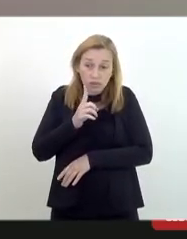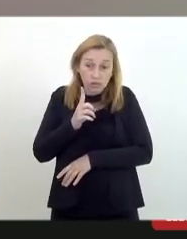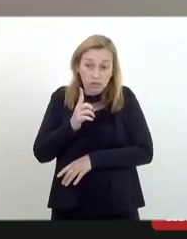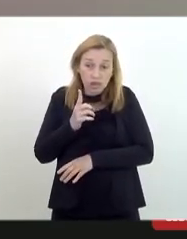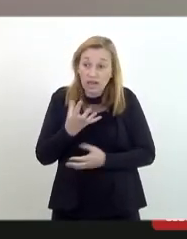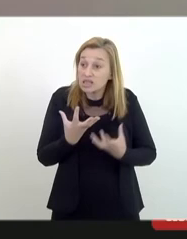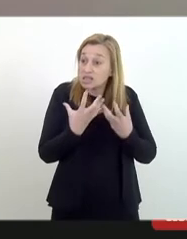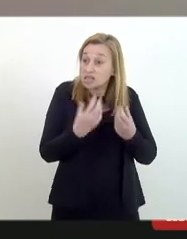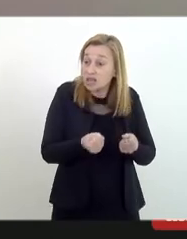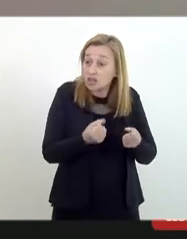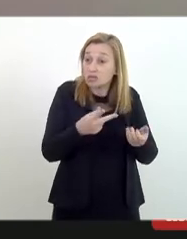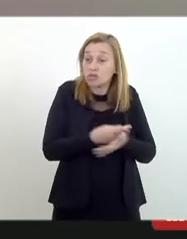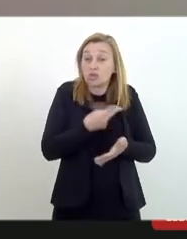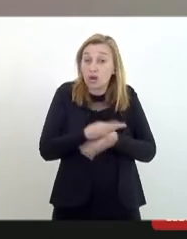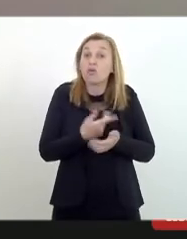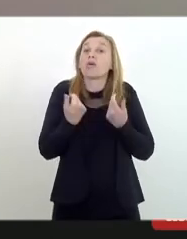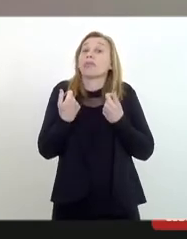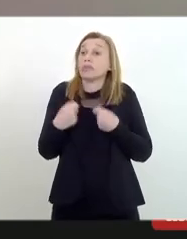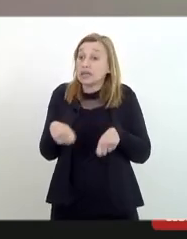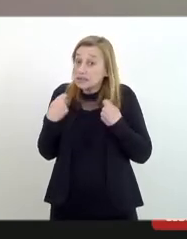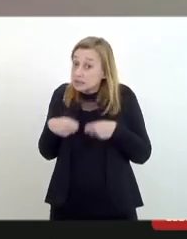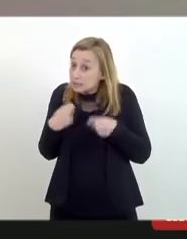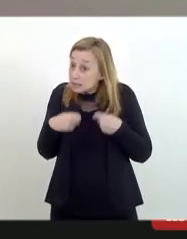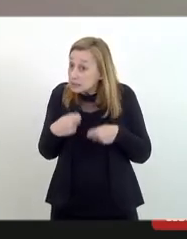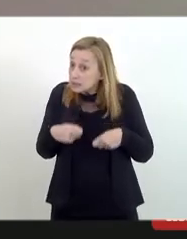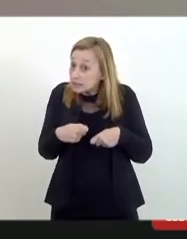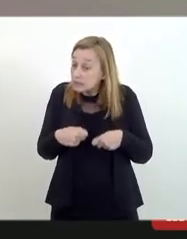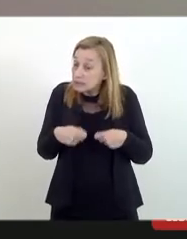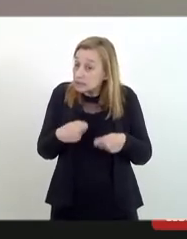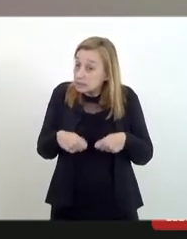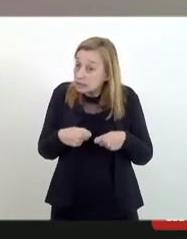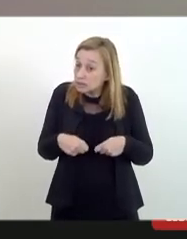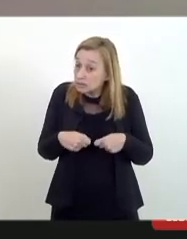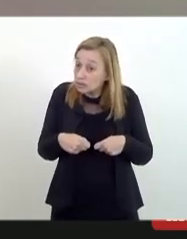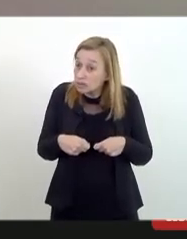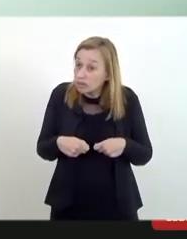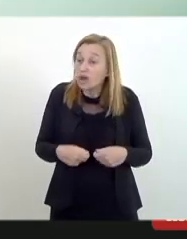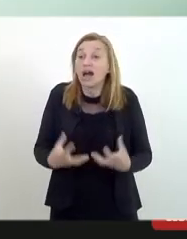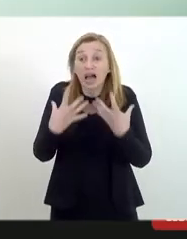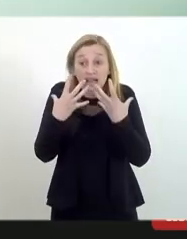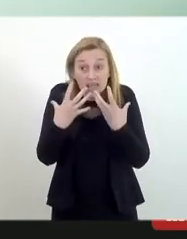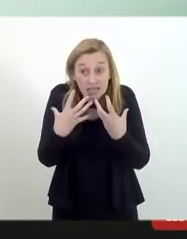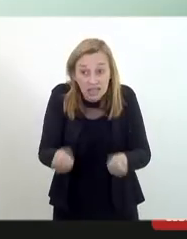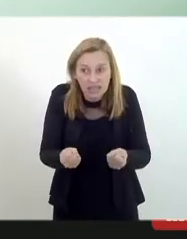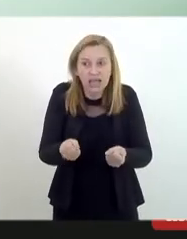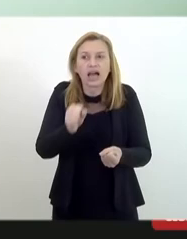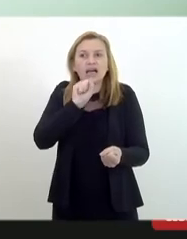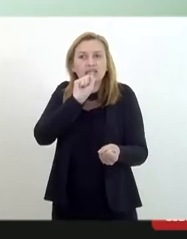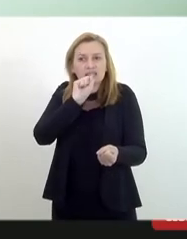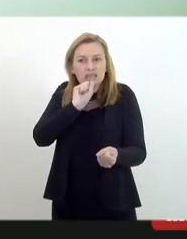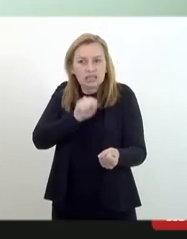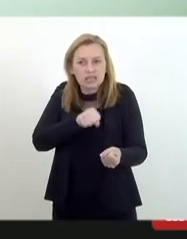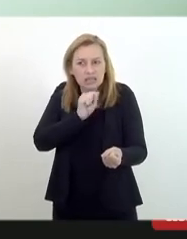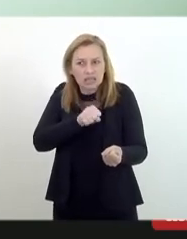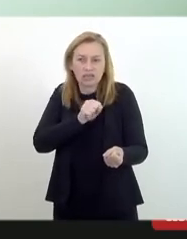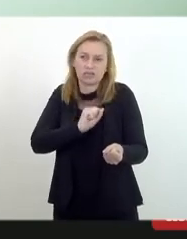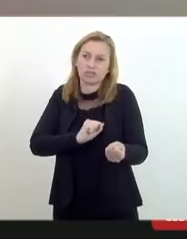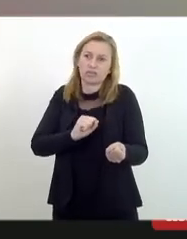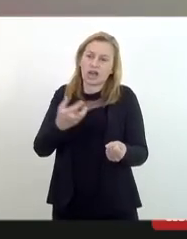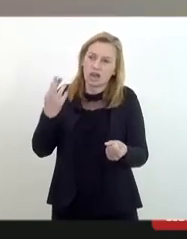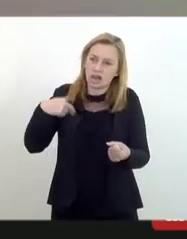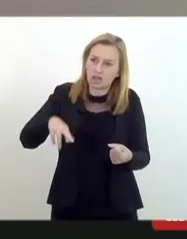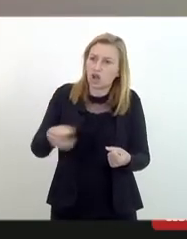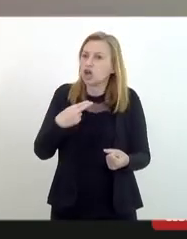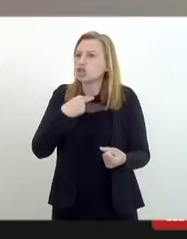então é preciso ser intolerante sim com esse extremismo religioso não